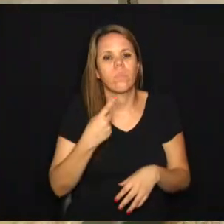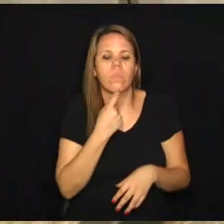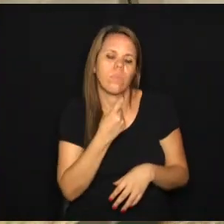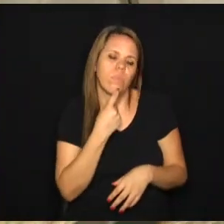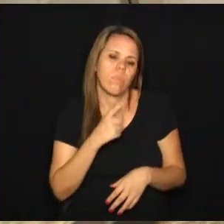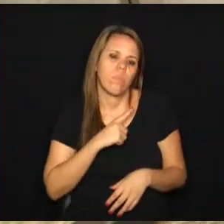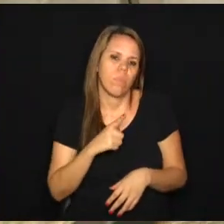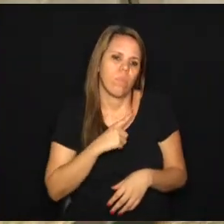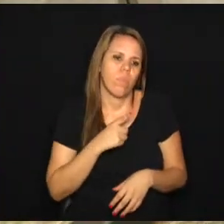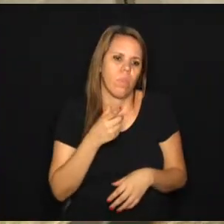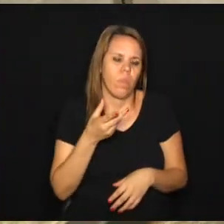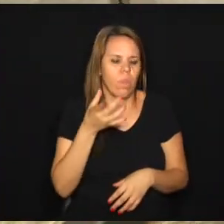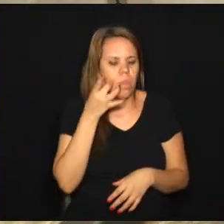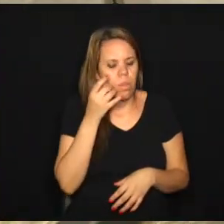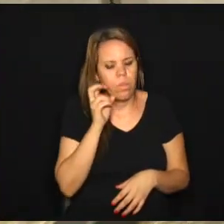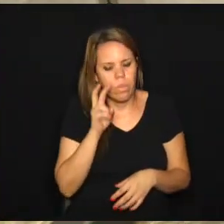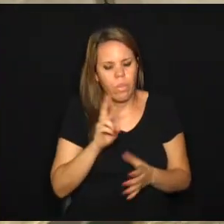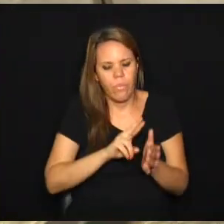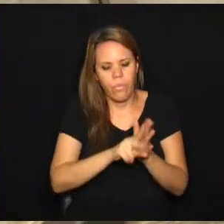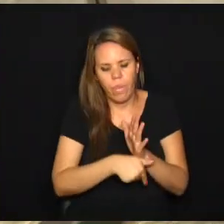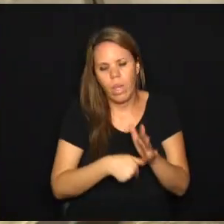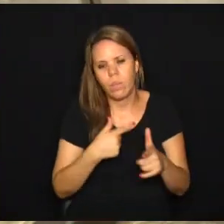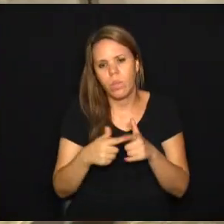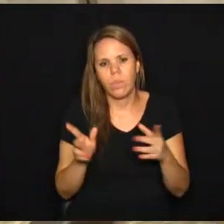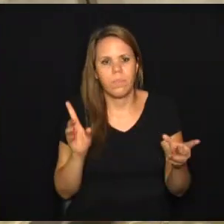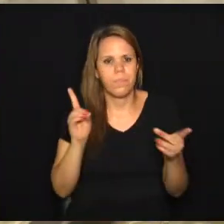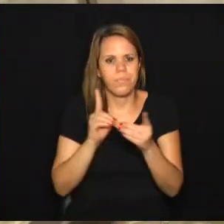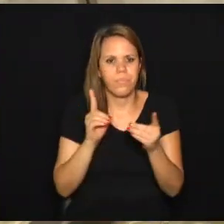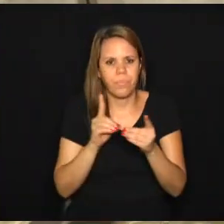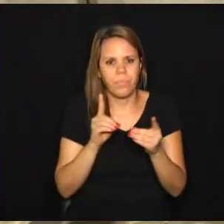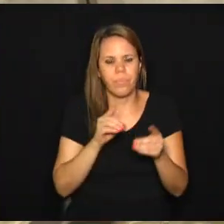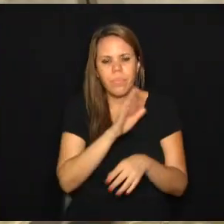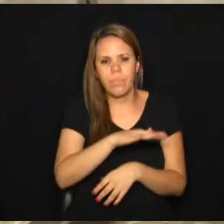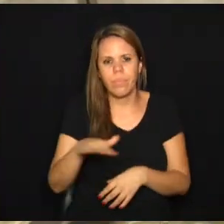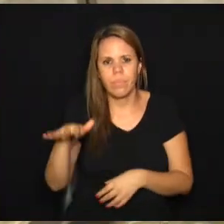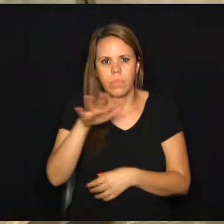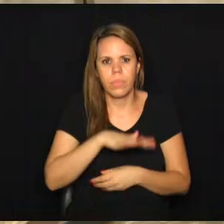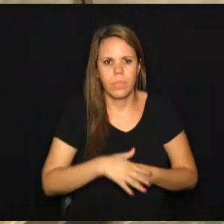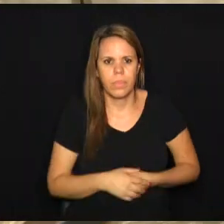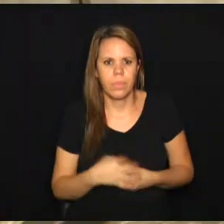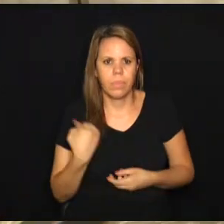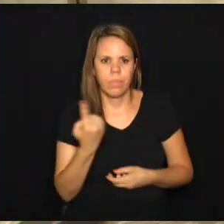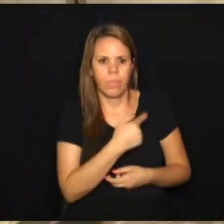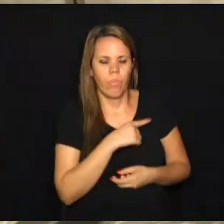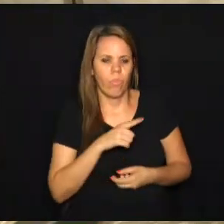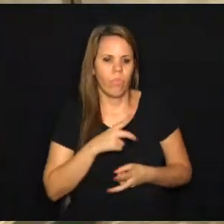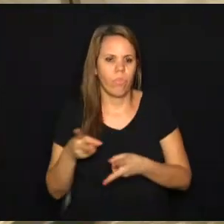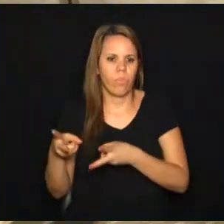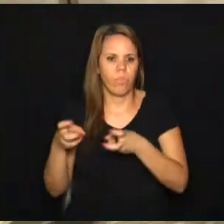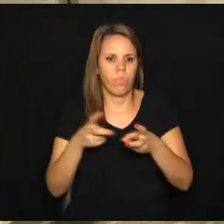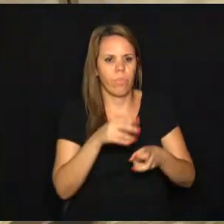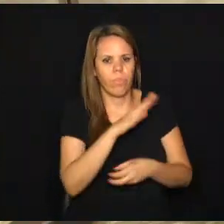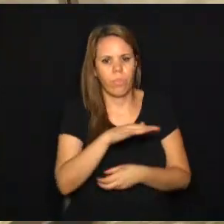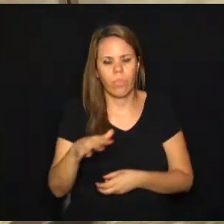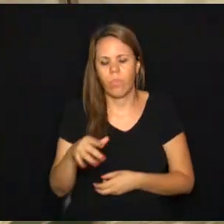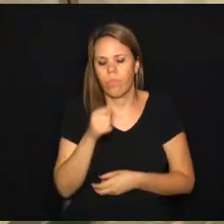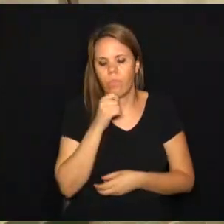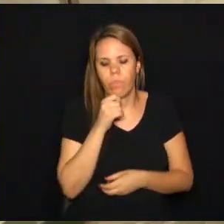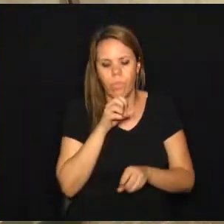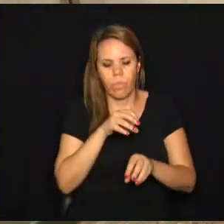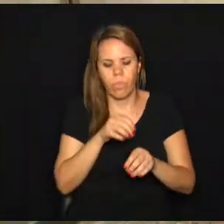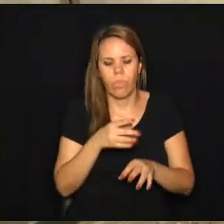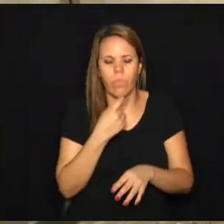tem presenciado diversos problemas no atendimento a essas crianças. O que nós temos observado na educação de Campinas